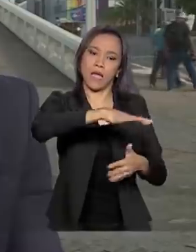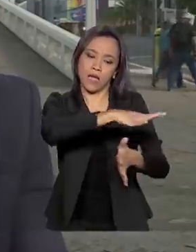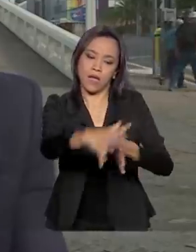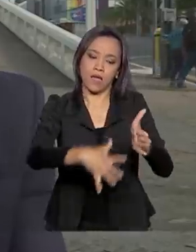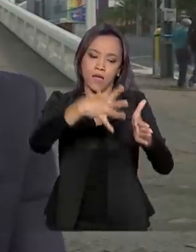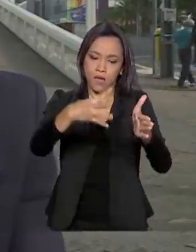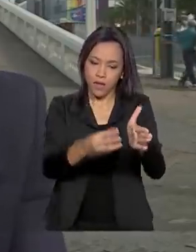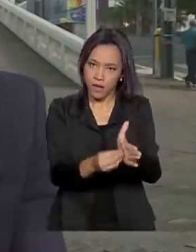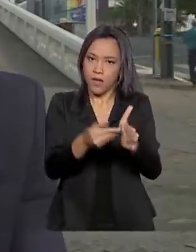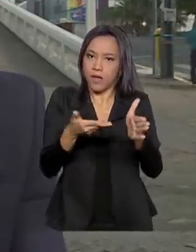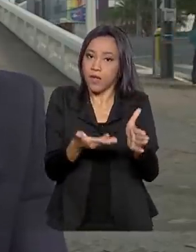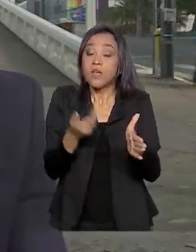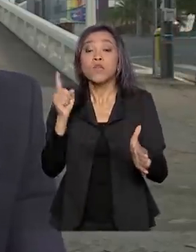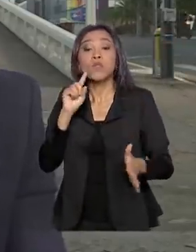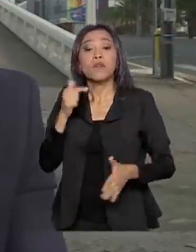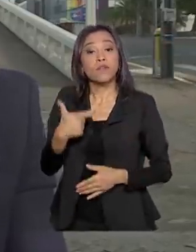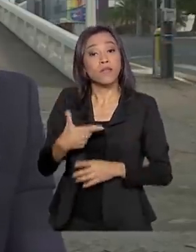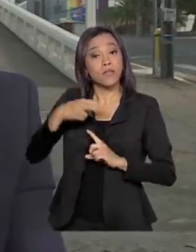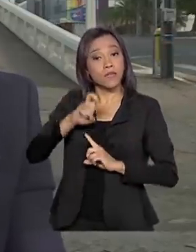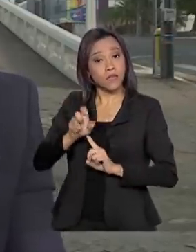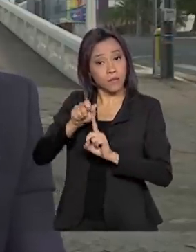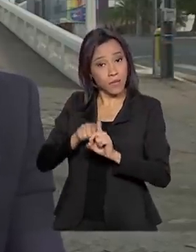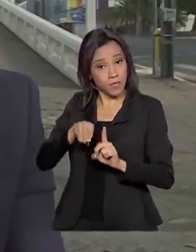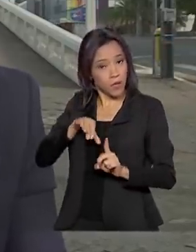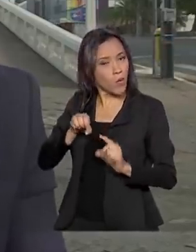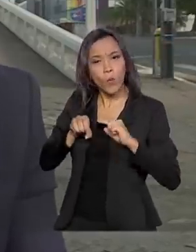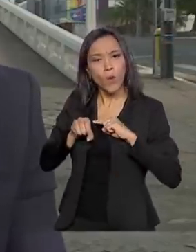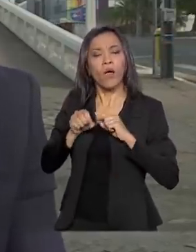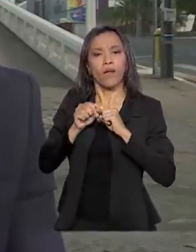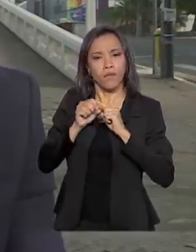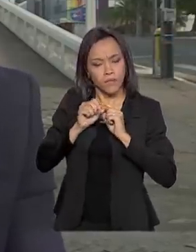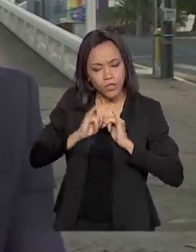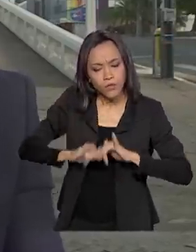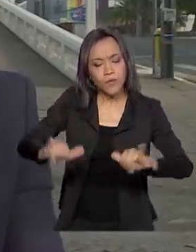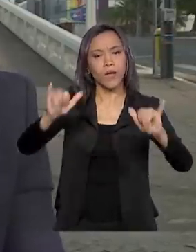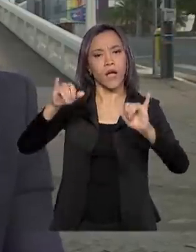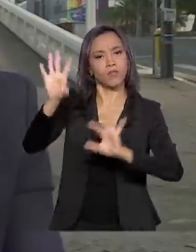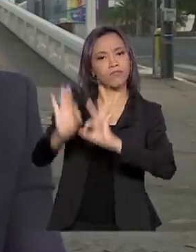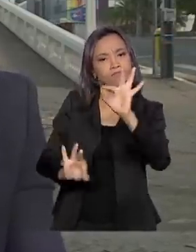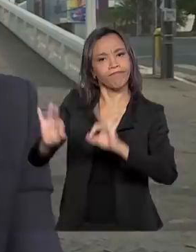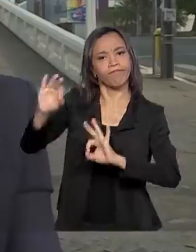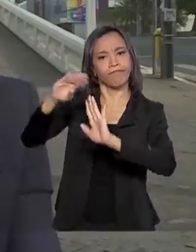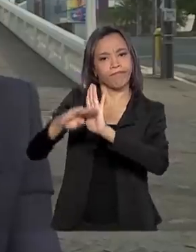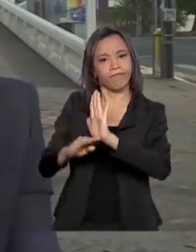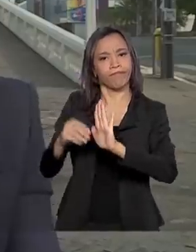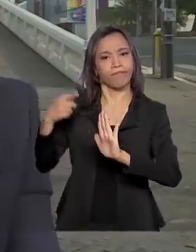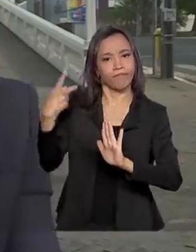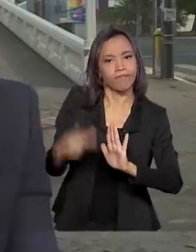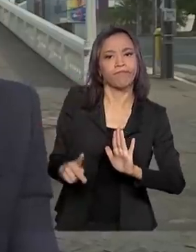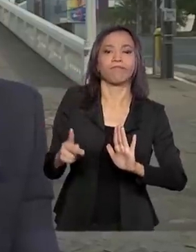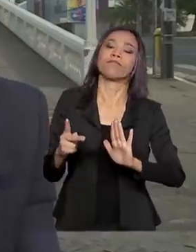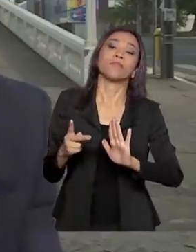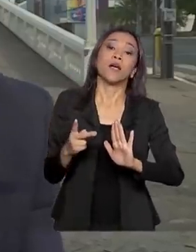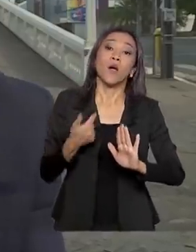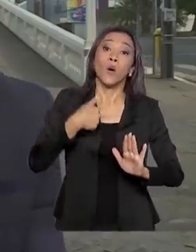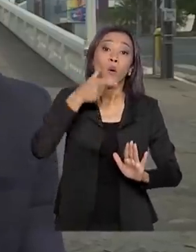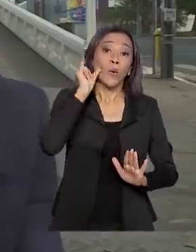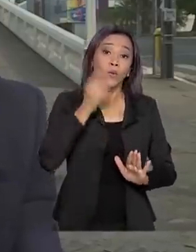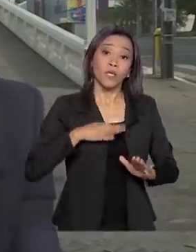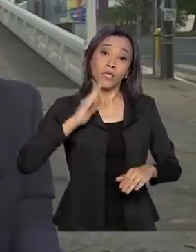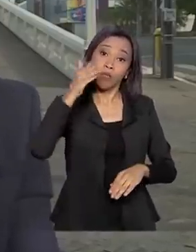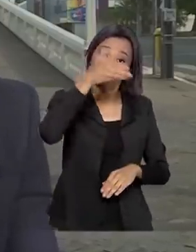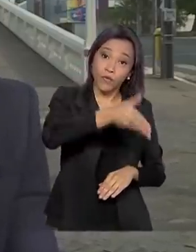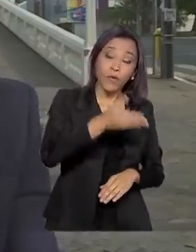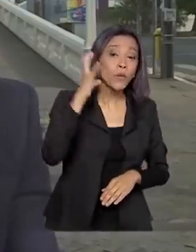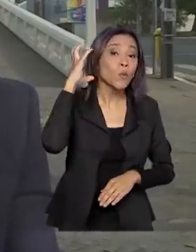Legal. E no dia 25 de março, será lançado o plano de ações do Conselho. Ontem, Mourão esteve em Cuiabá,